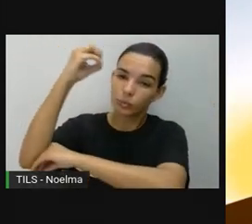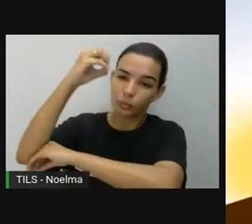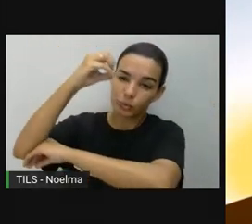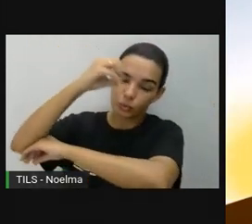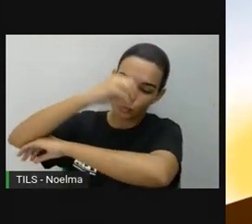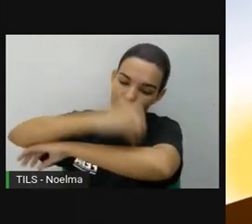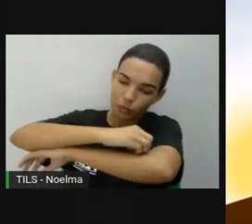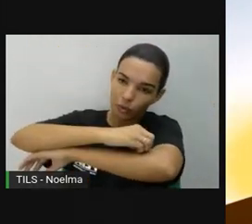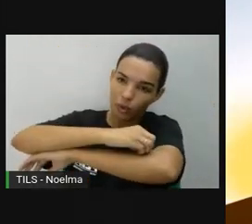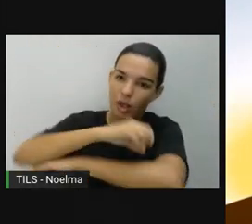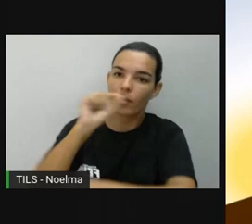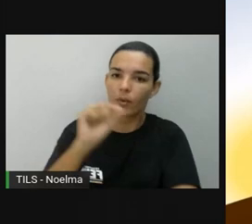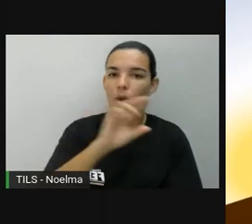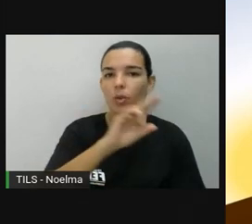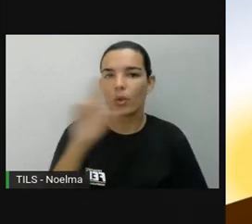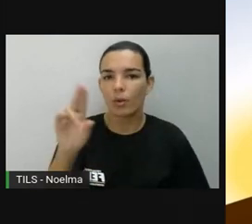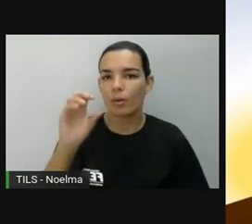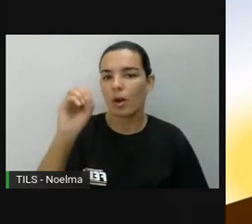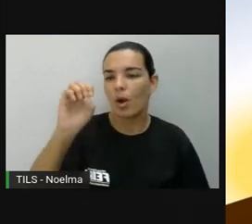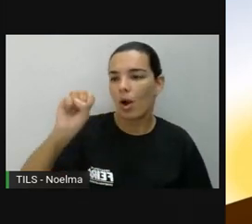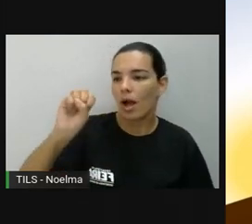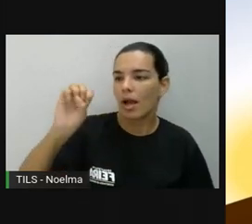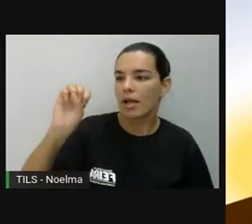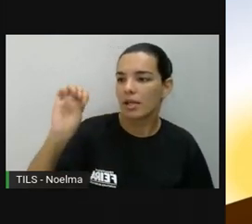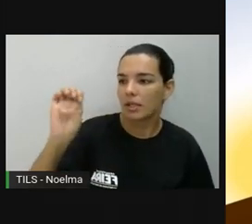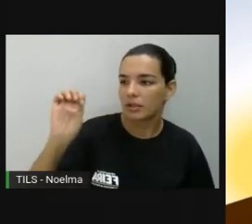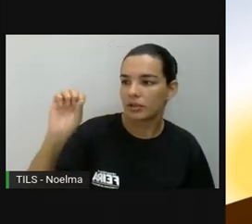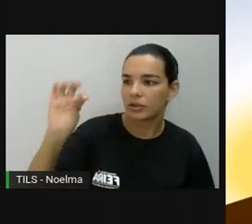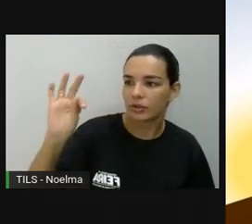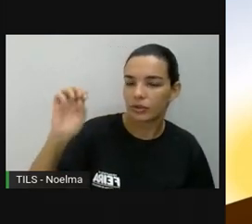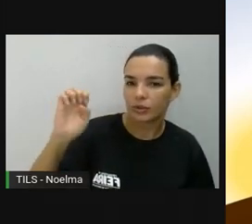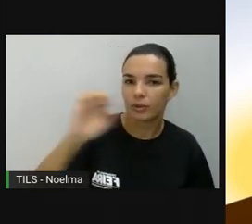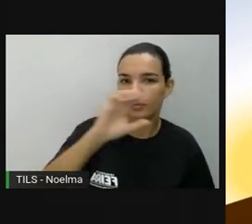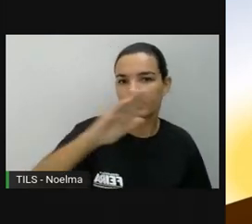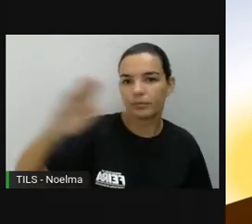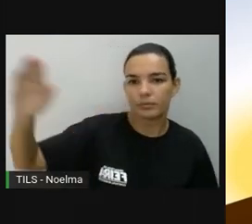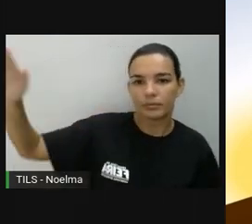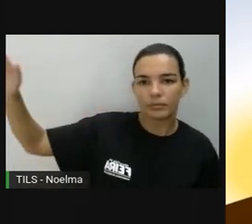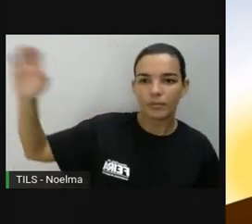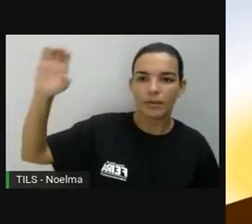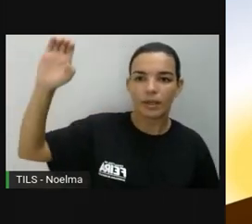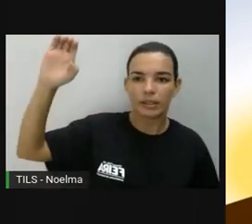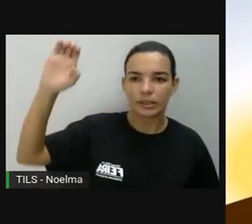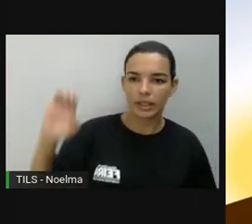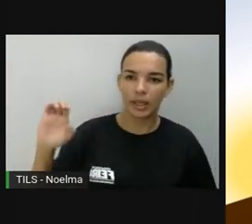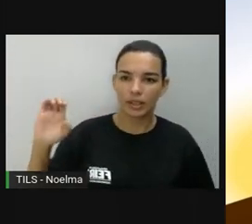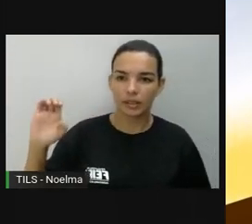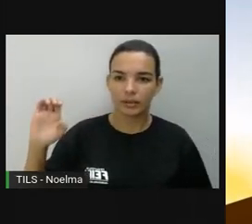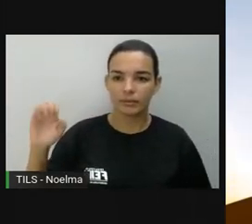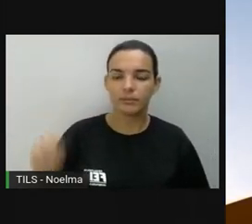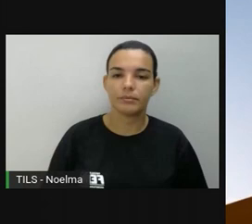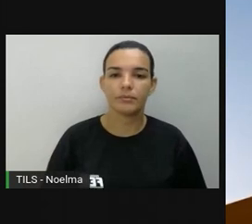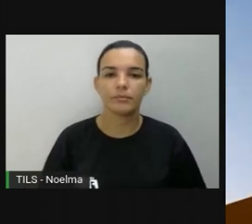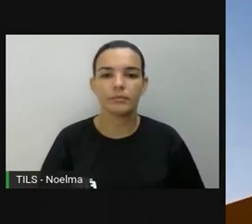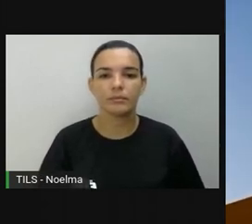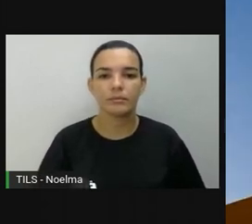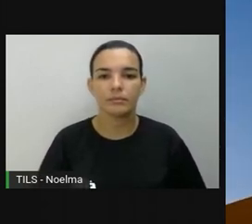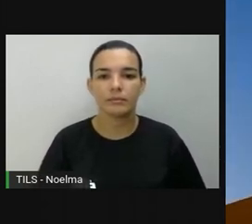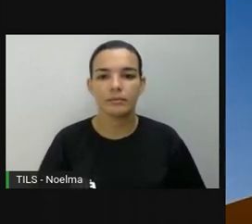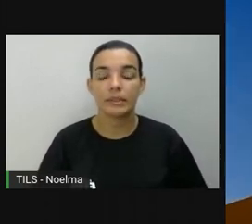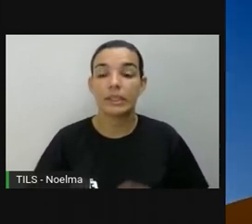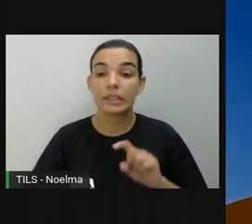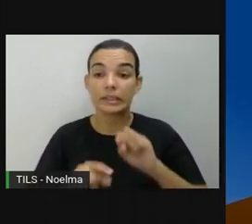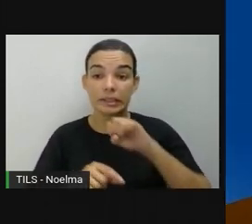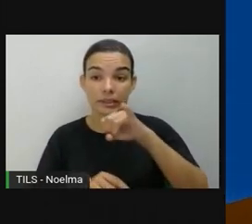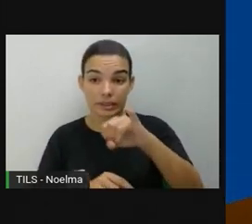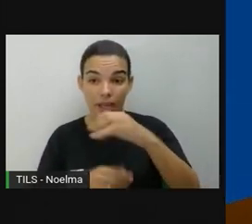oeste. Para essa direção, apontamos a nossa mão esquerda. A direção que